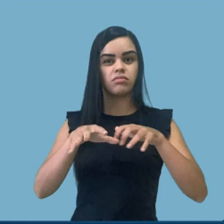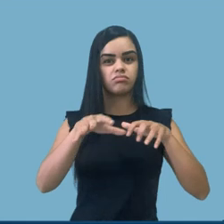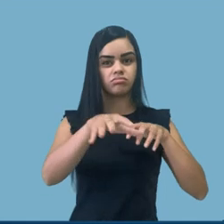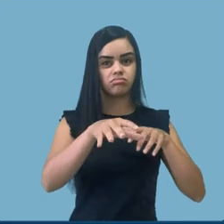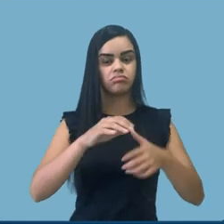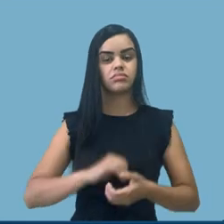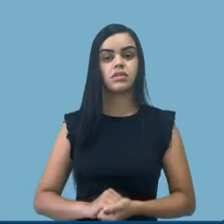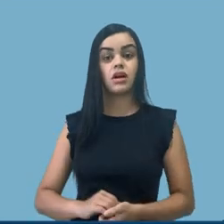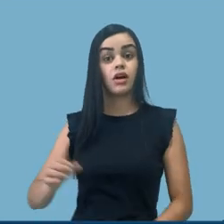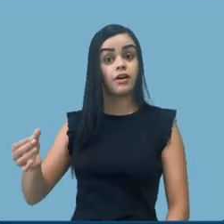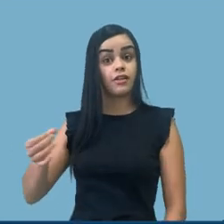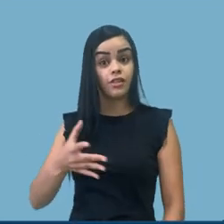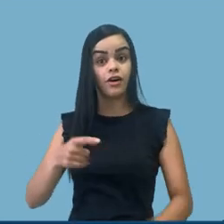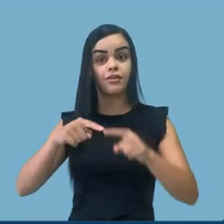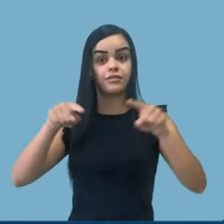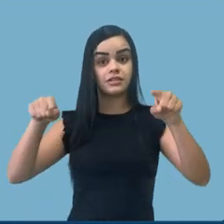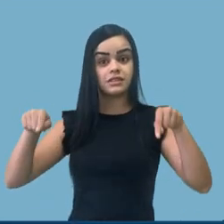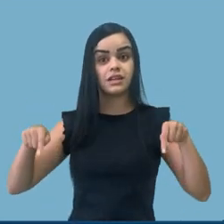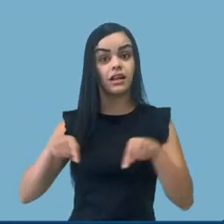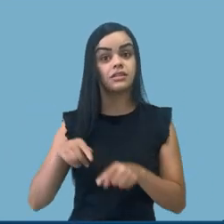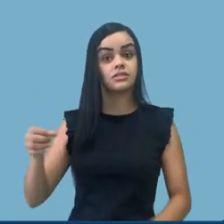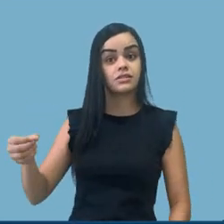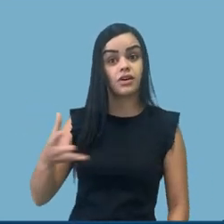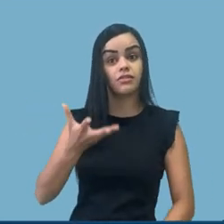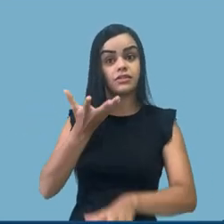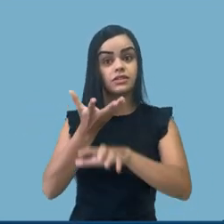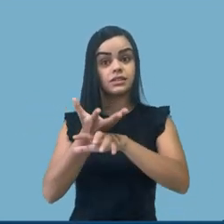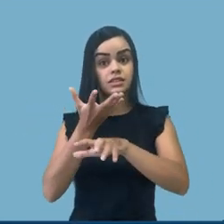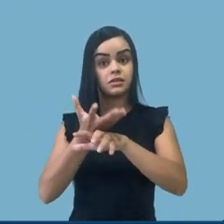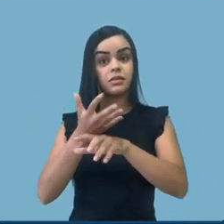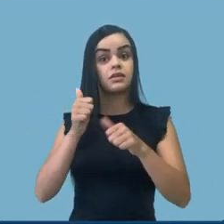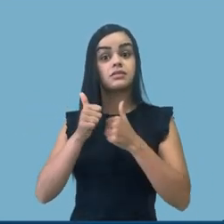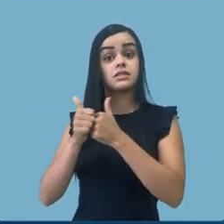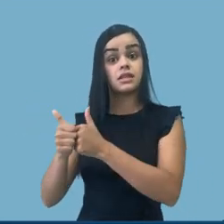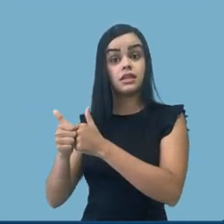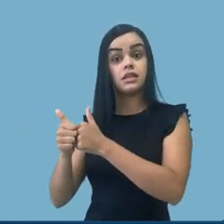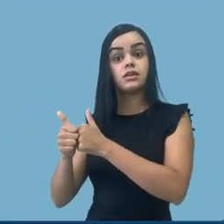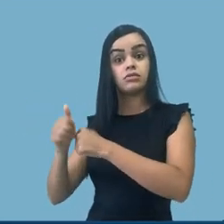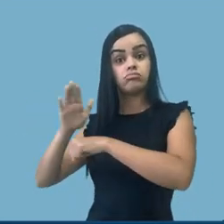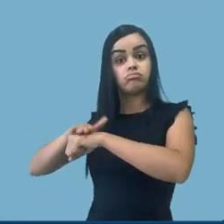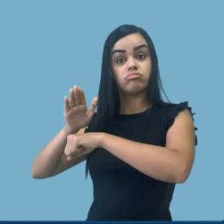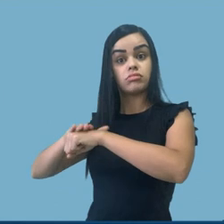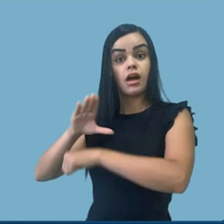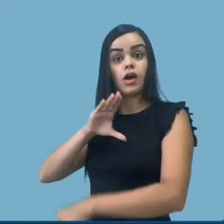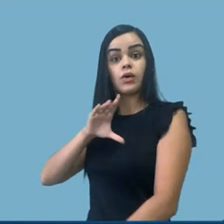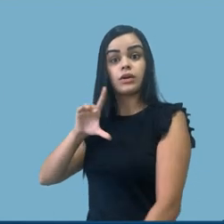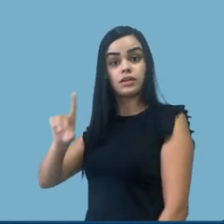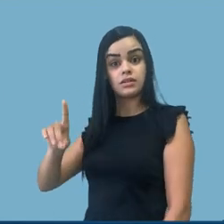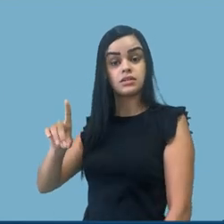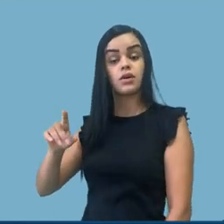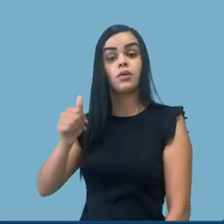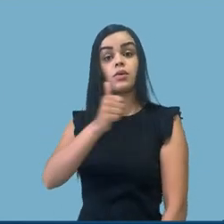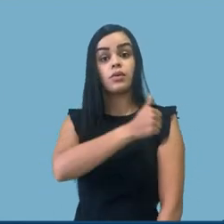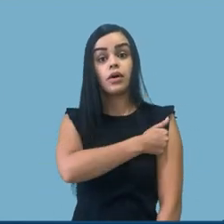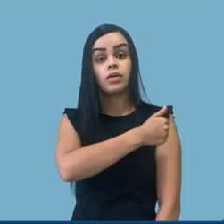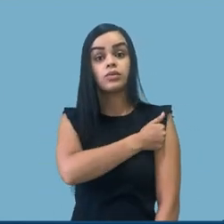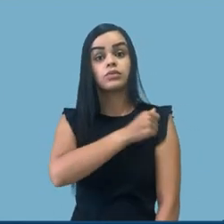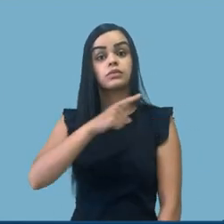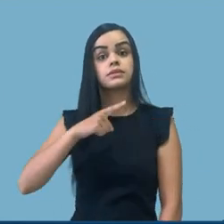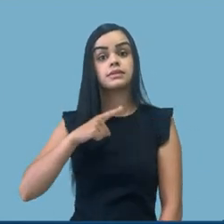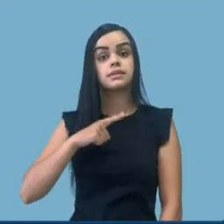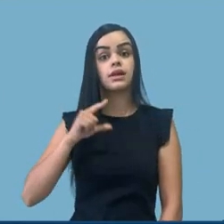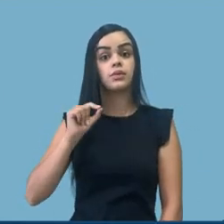turmas, de novas disciplinas, a critério do colegiado, e os alunos, então, vão ter um conjunto